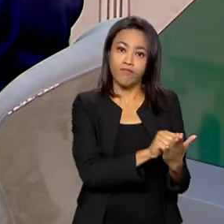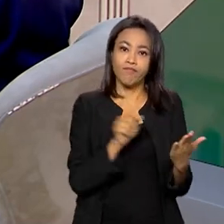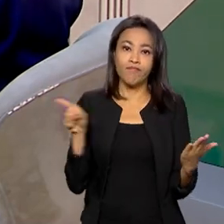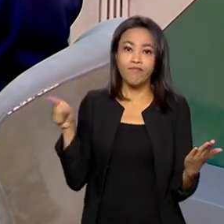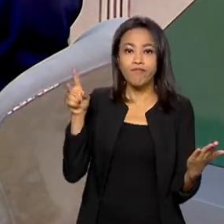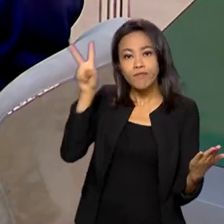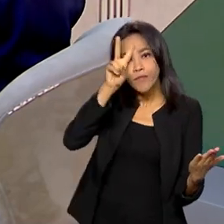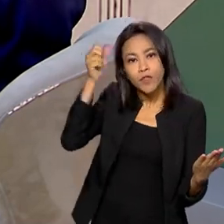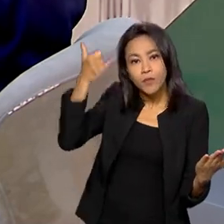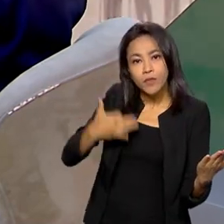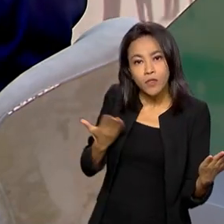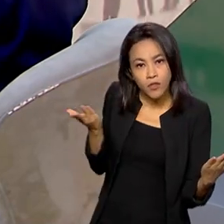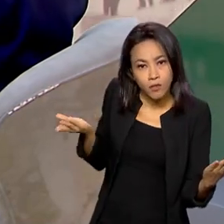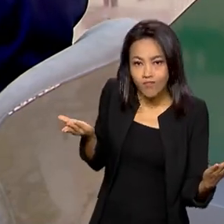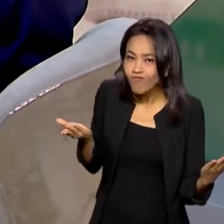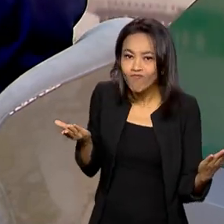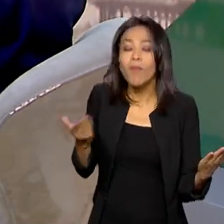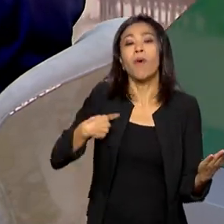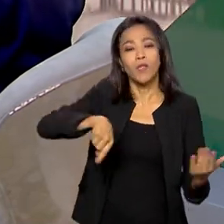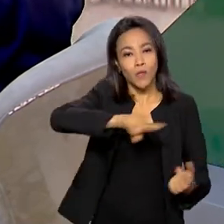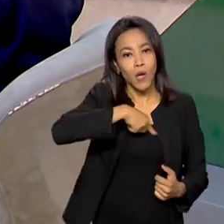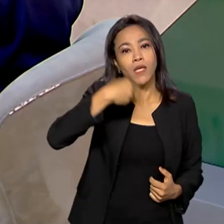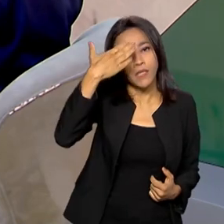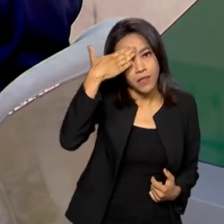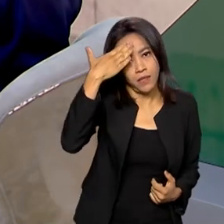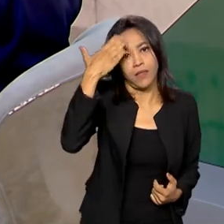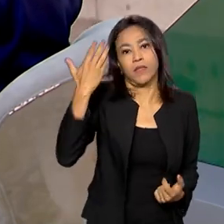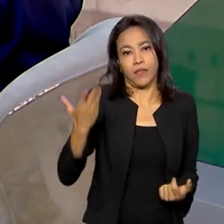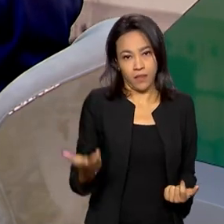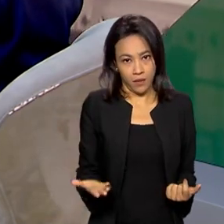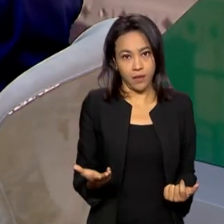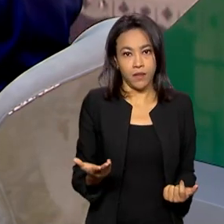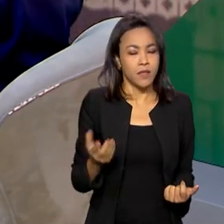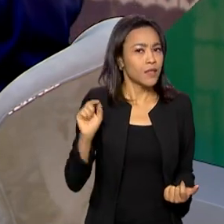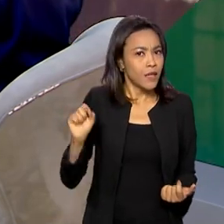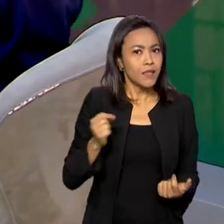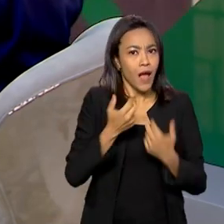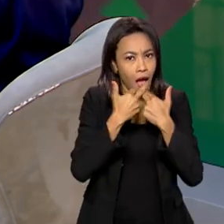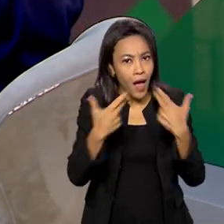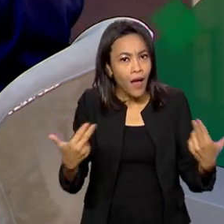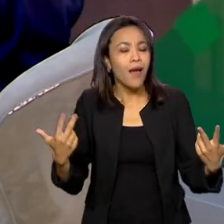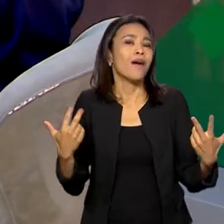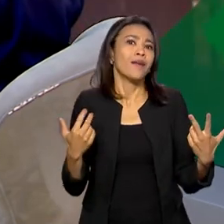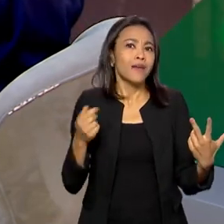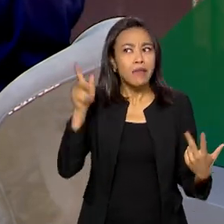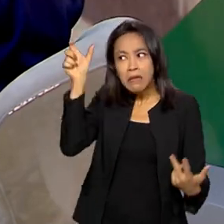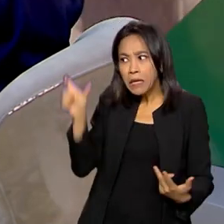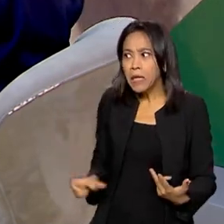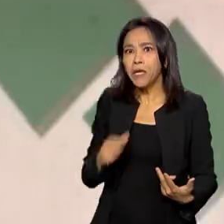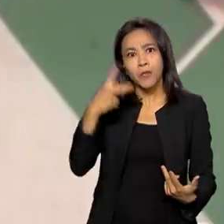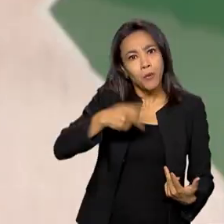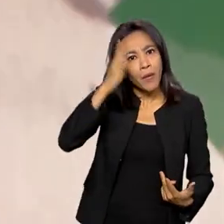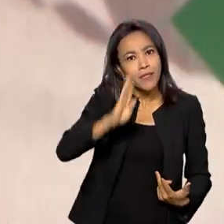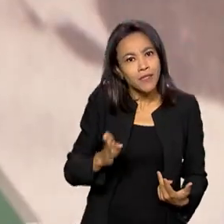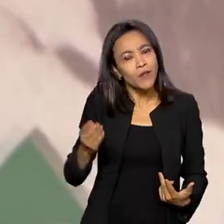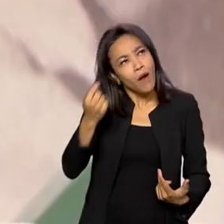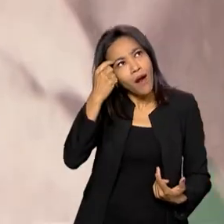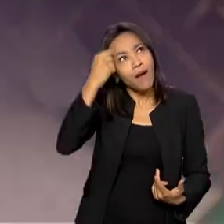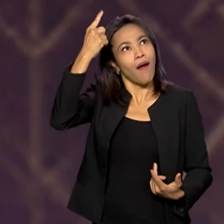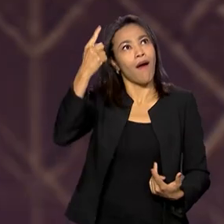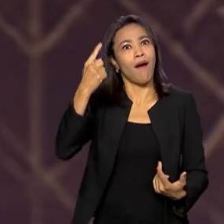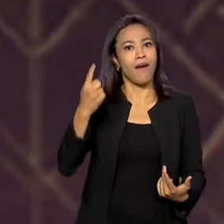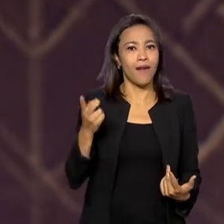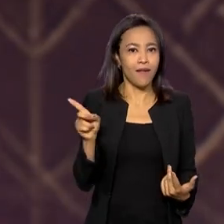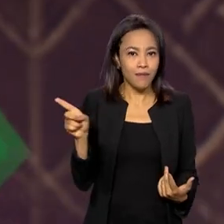aqui no Brasil disso, é dessa inovação que um brasileiro foi capaz de criar. E o